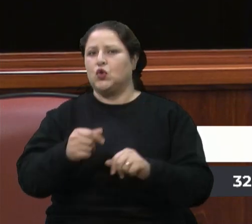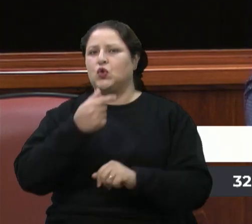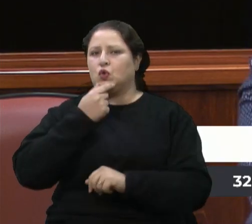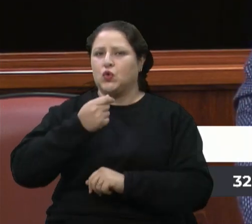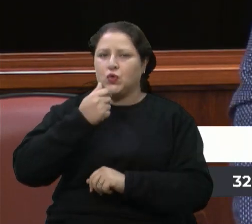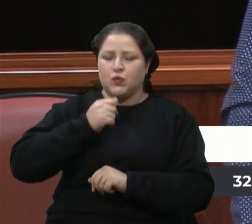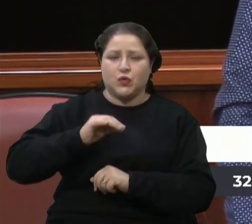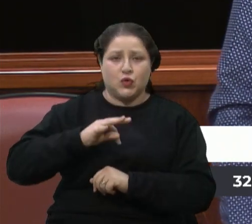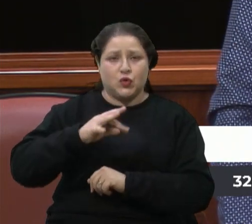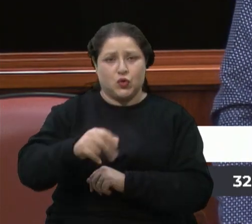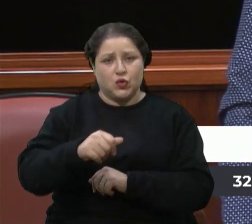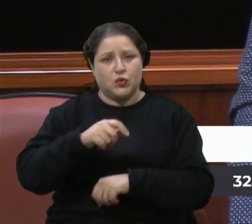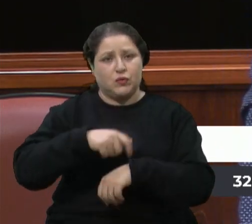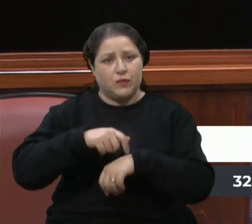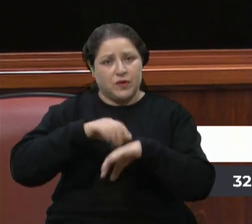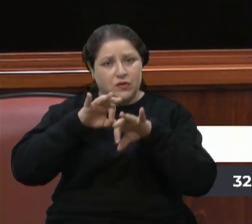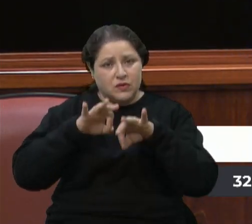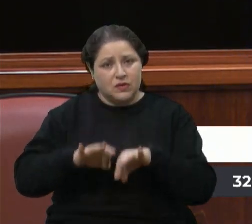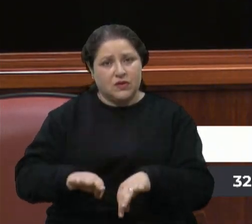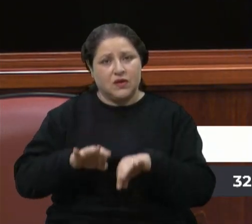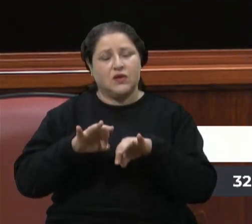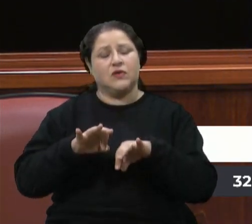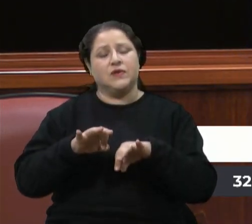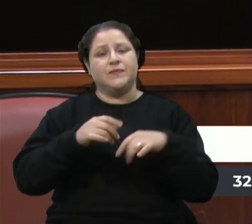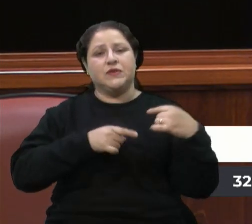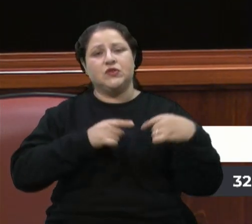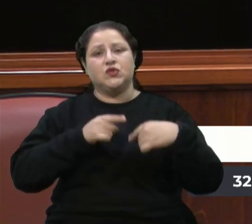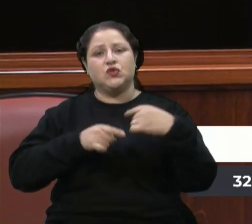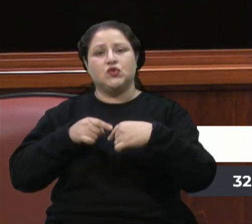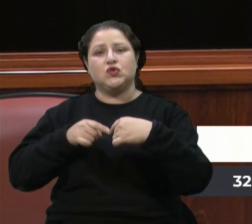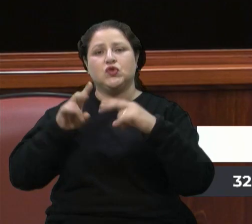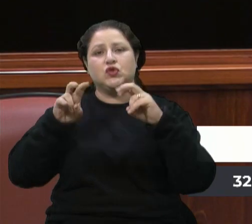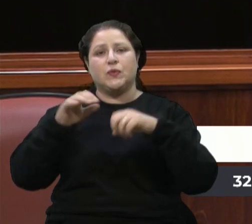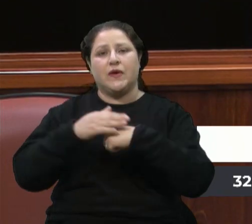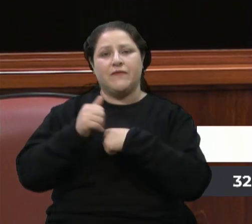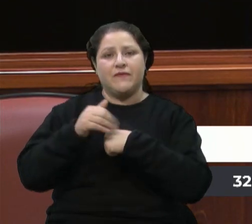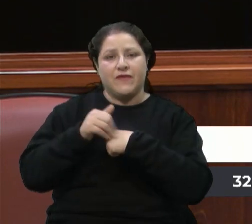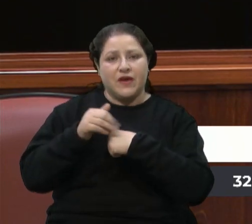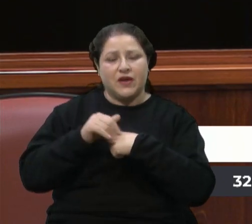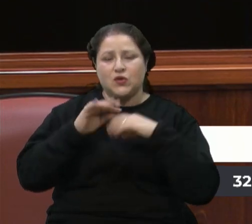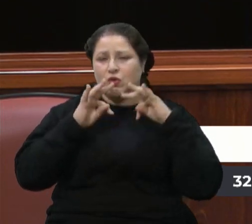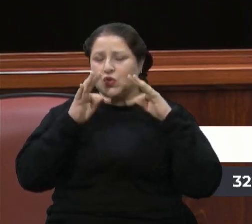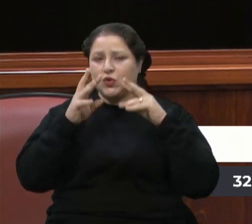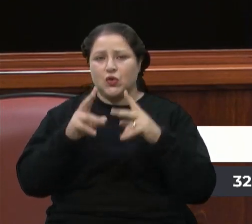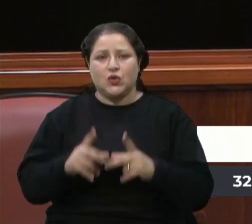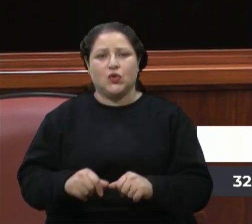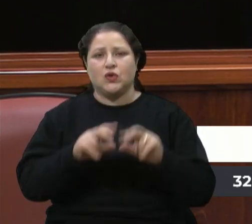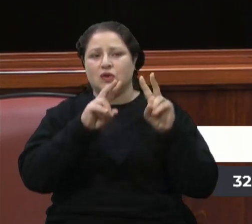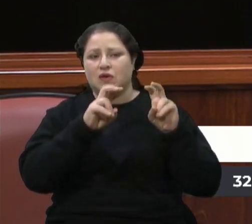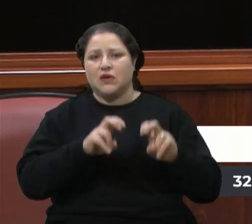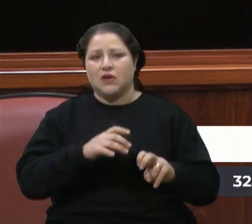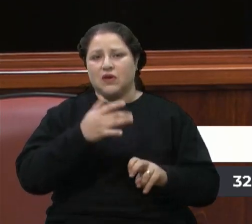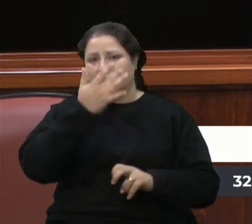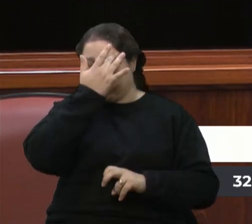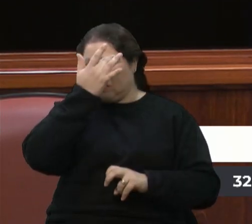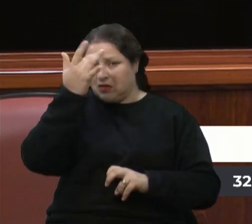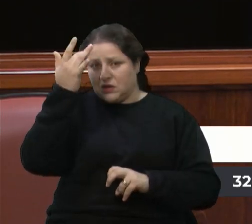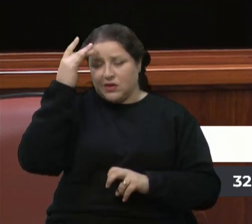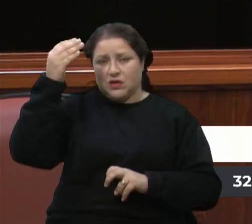no momento oportuno, discutindo a questão do afeto, toda a questão da saúde mental,